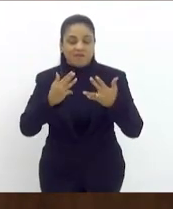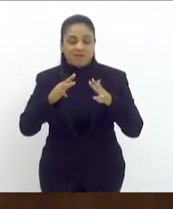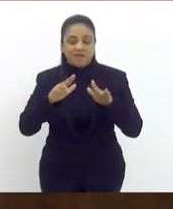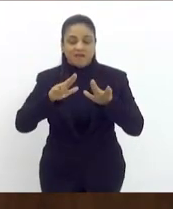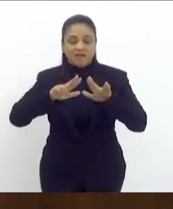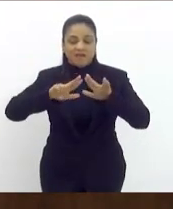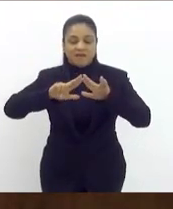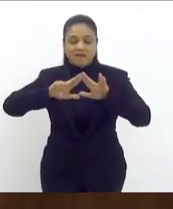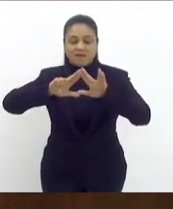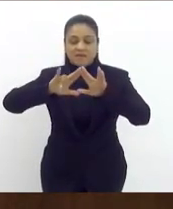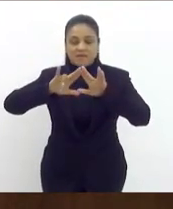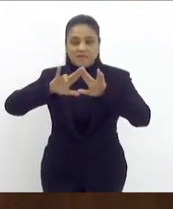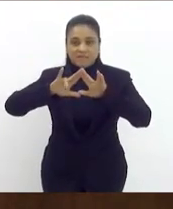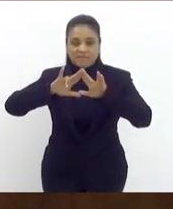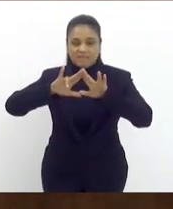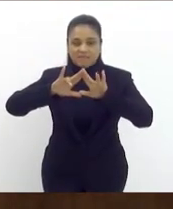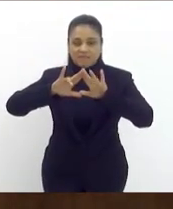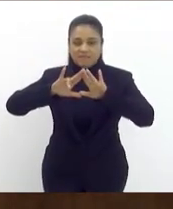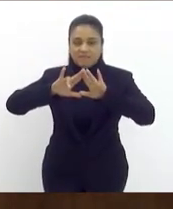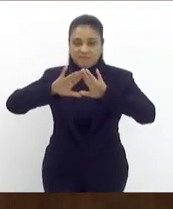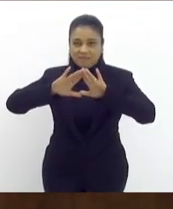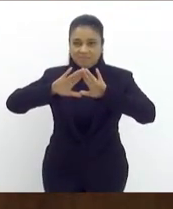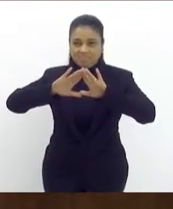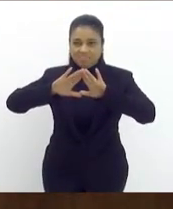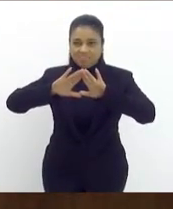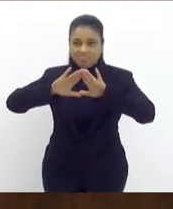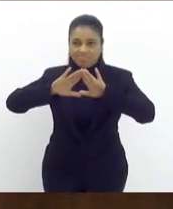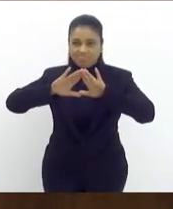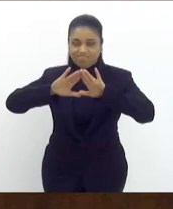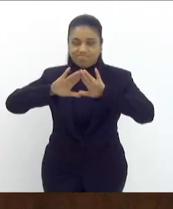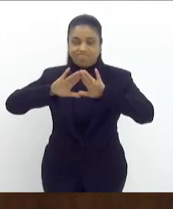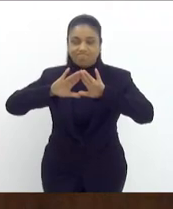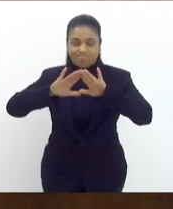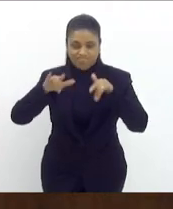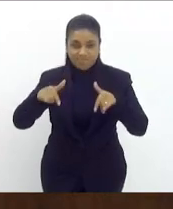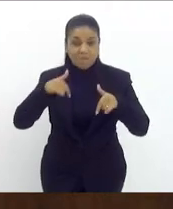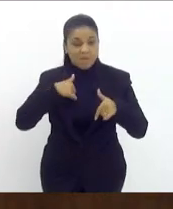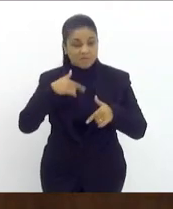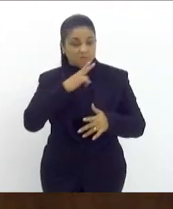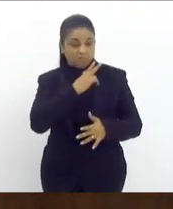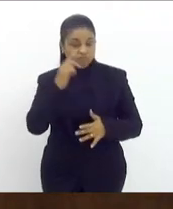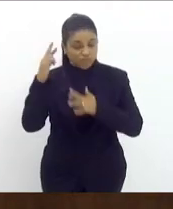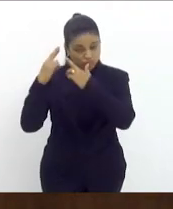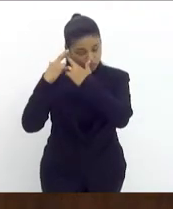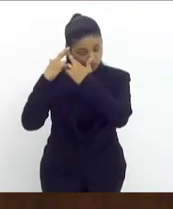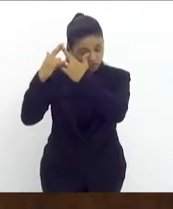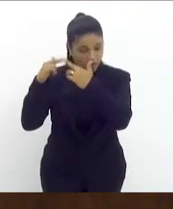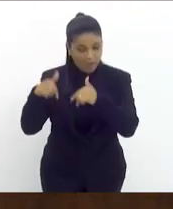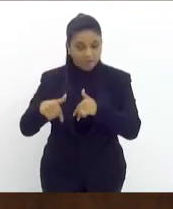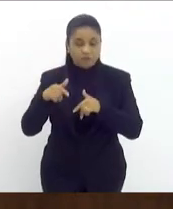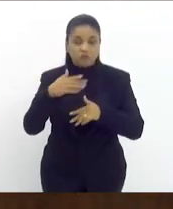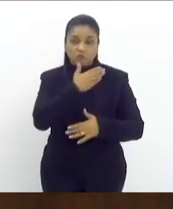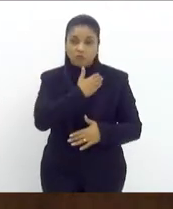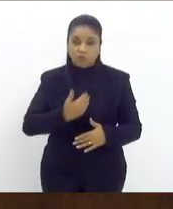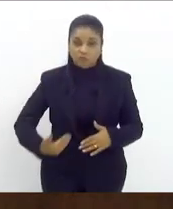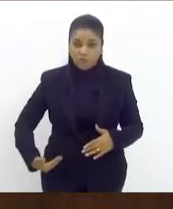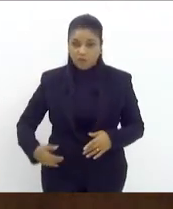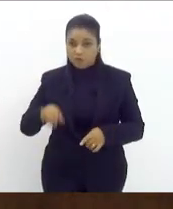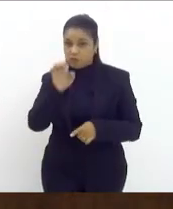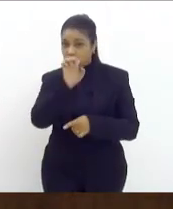o Lula é um chefe de estado e um chefe de governo um chefe de estado e um chefe de governo no modelo